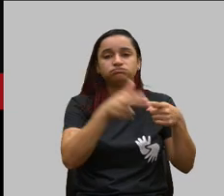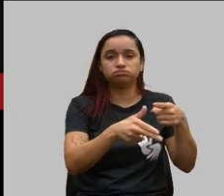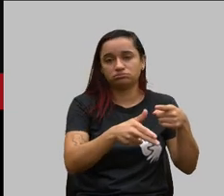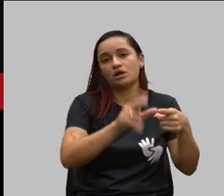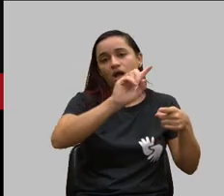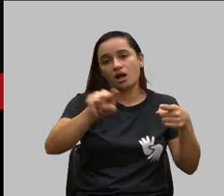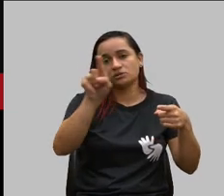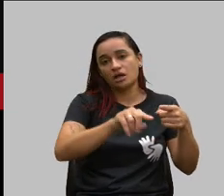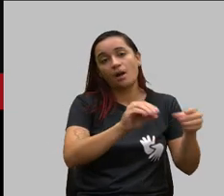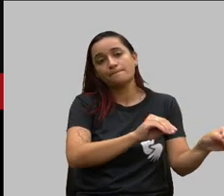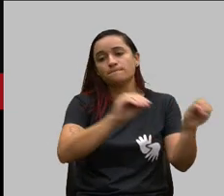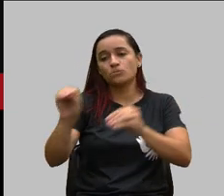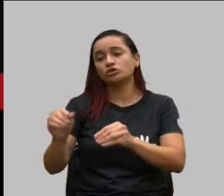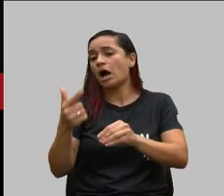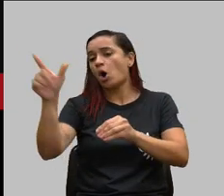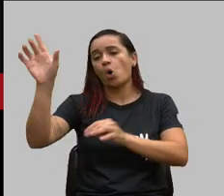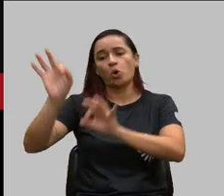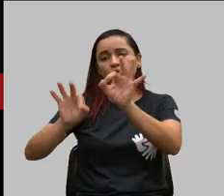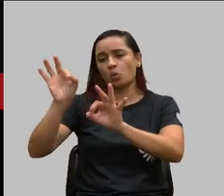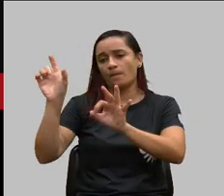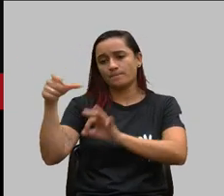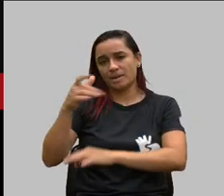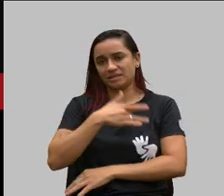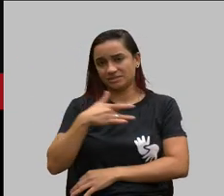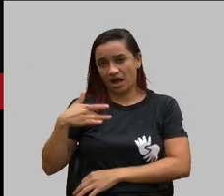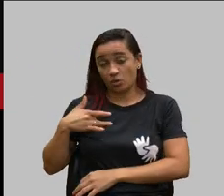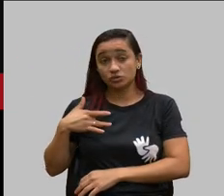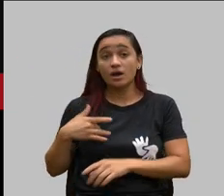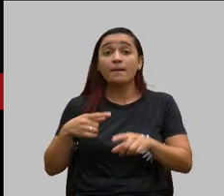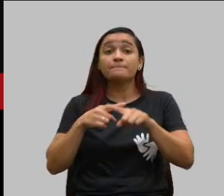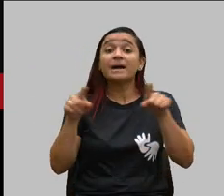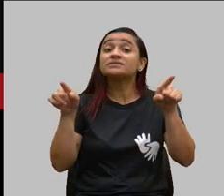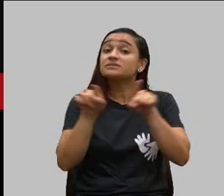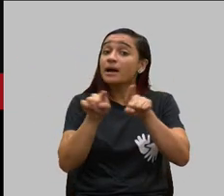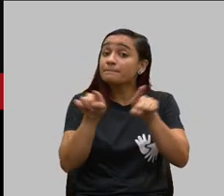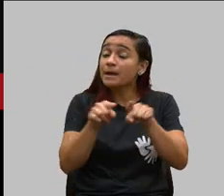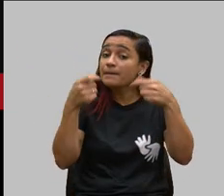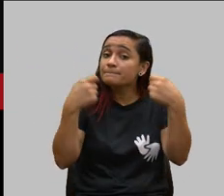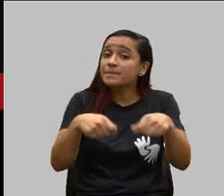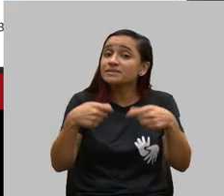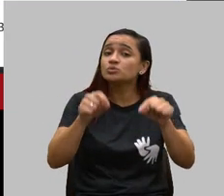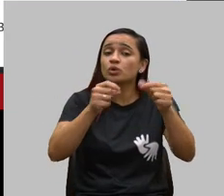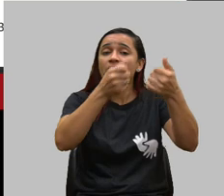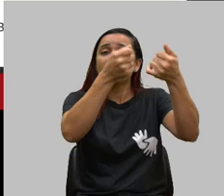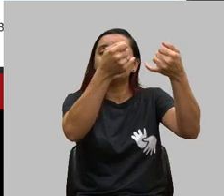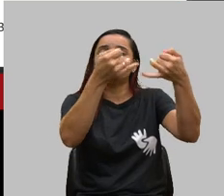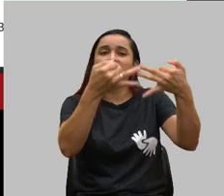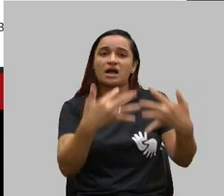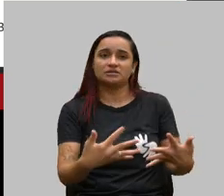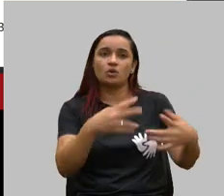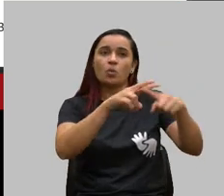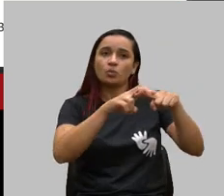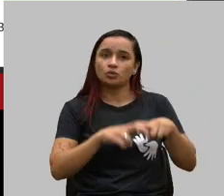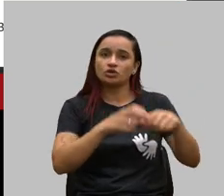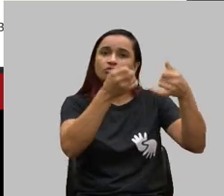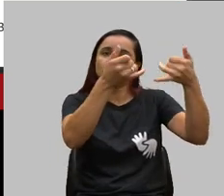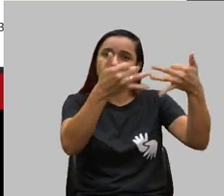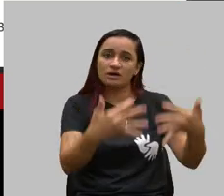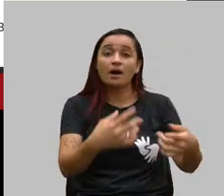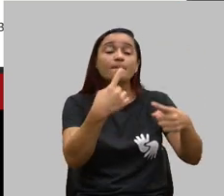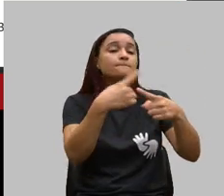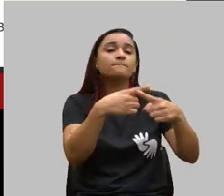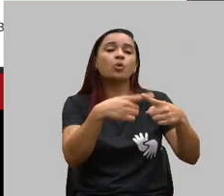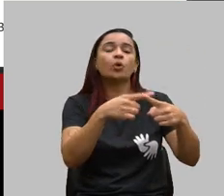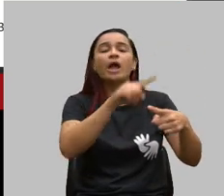plano de saúde e ainda assim tem que mandar uma justificativa uma motivação do porquê que ele está rescindindo esse